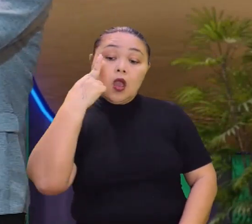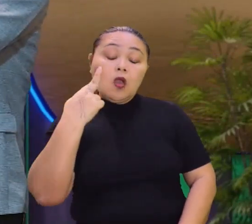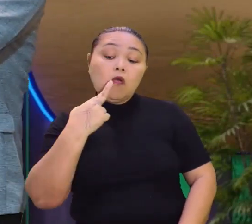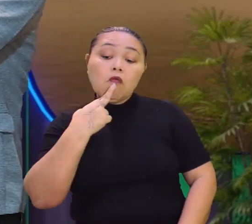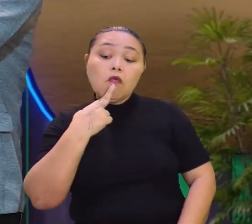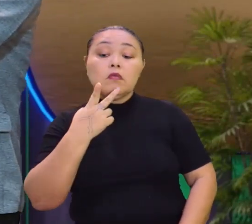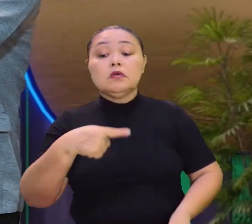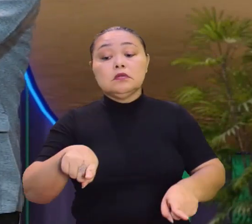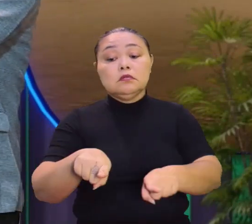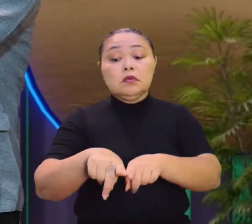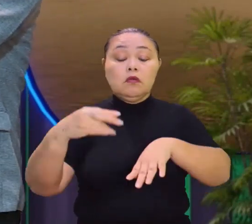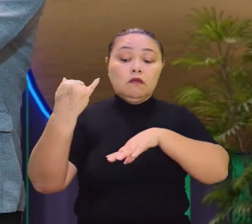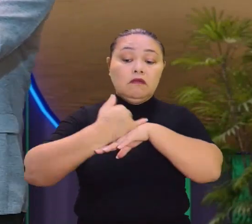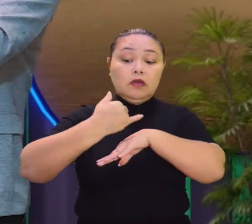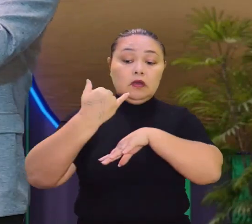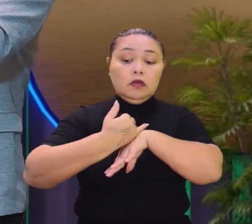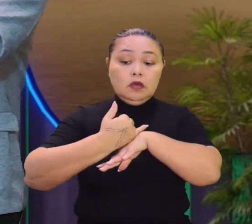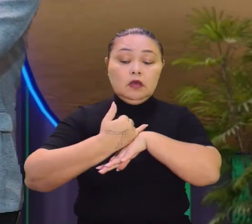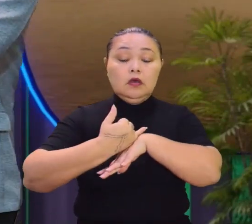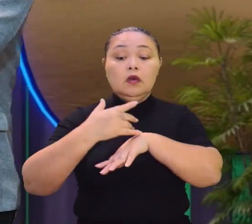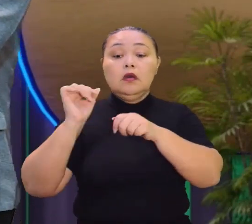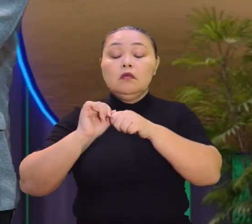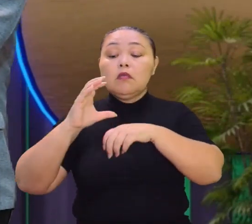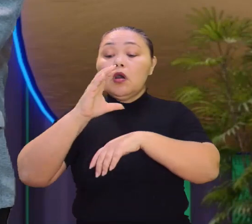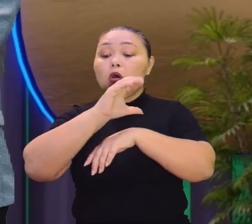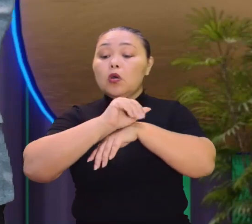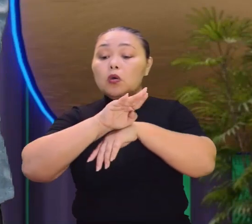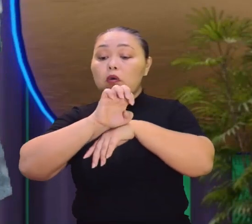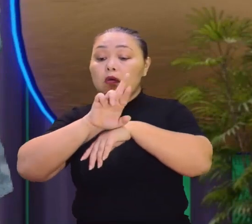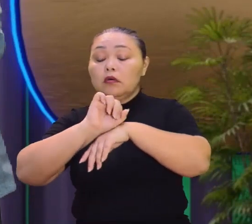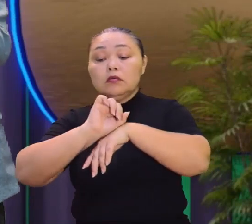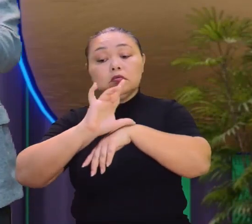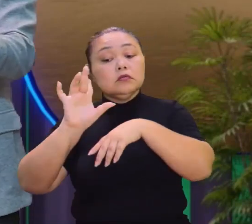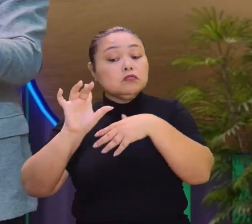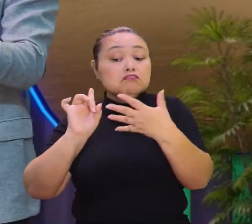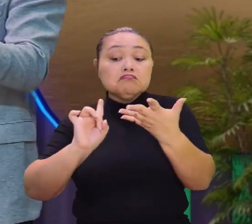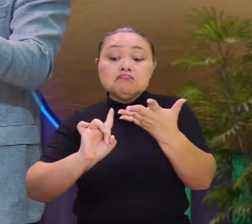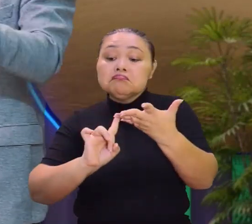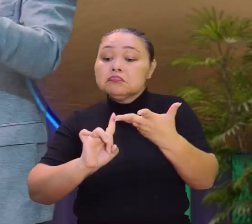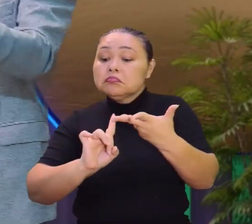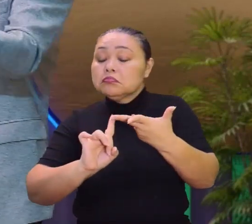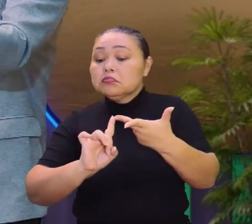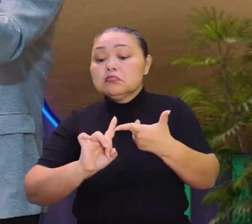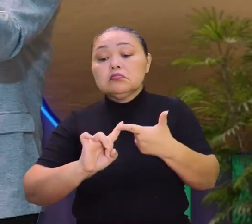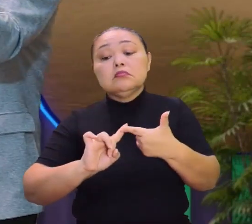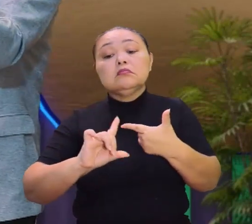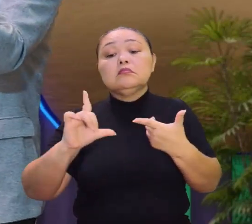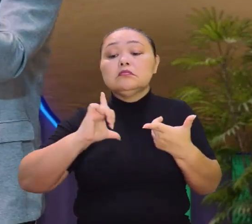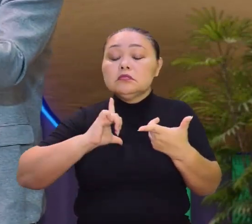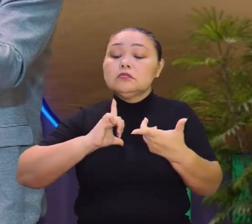ser o ferro, pode ser o cobre. O minério que for, tem que haver esse desenvolvimento